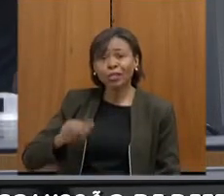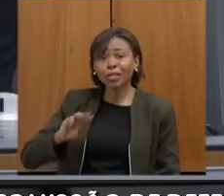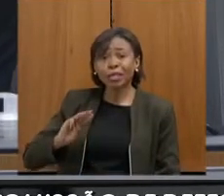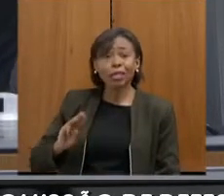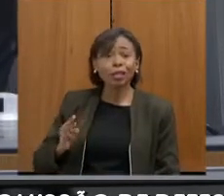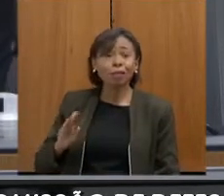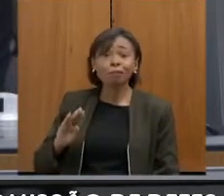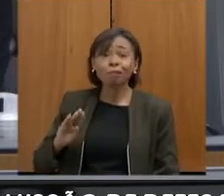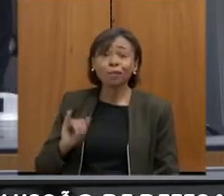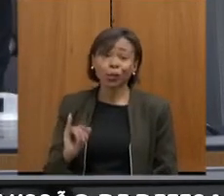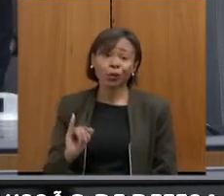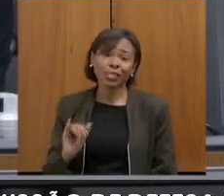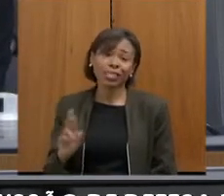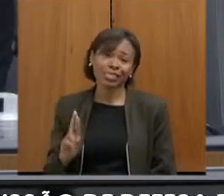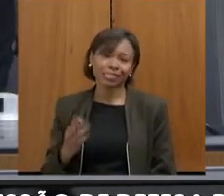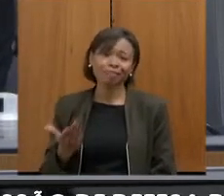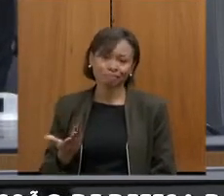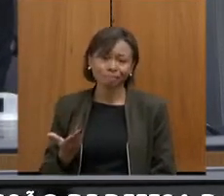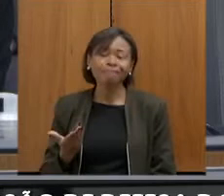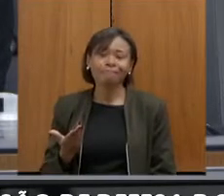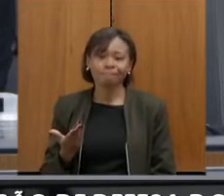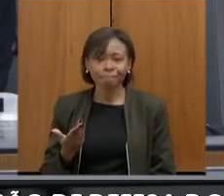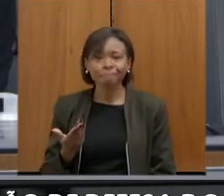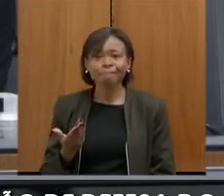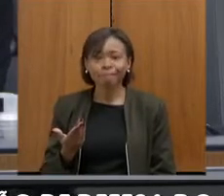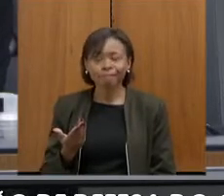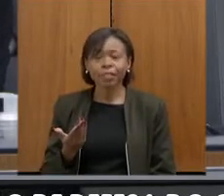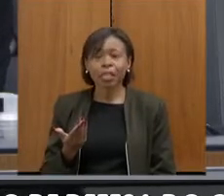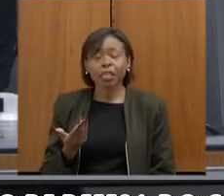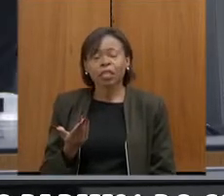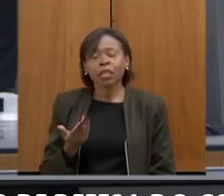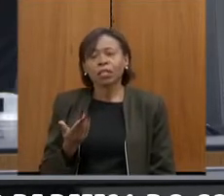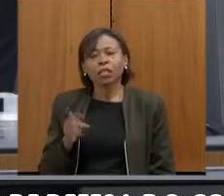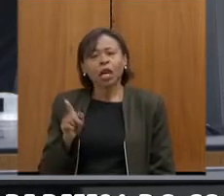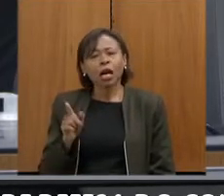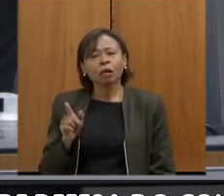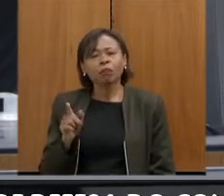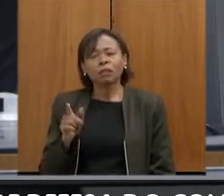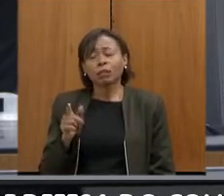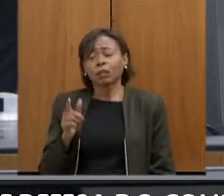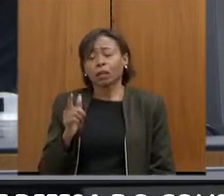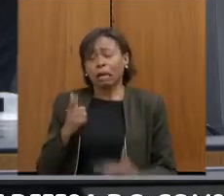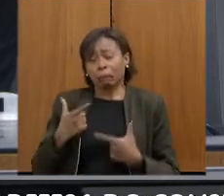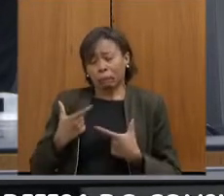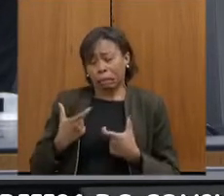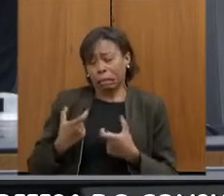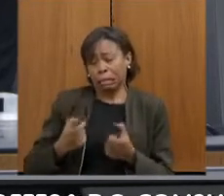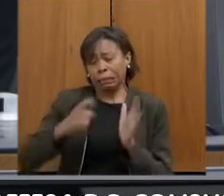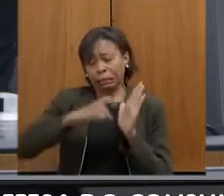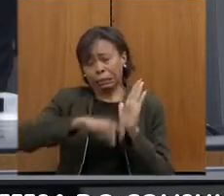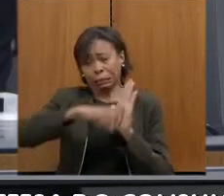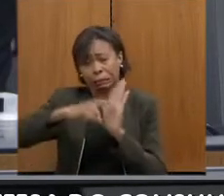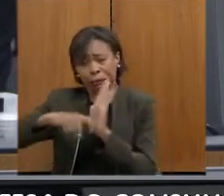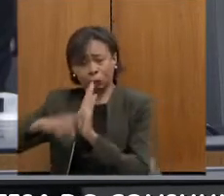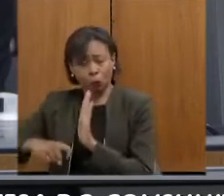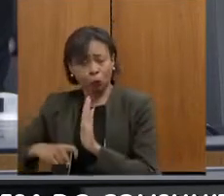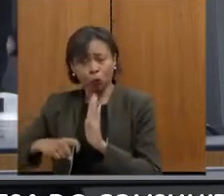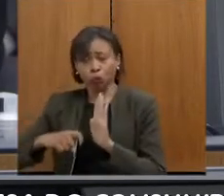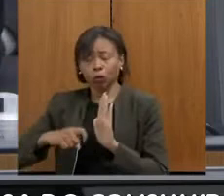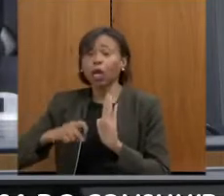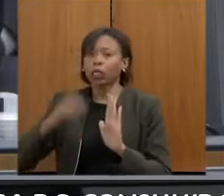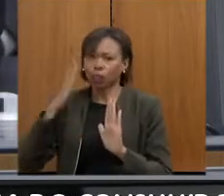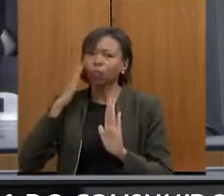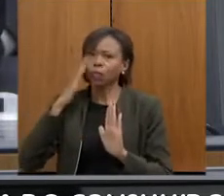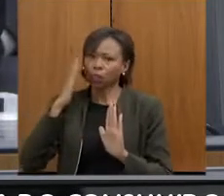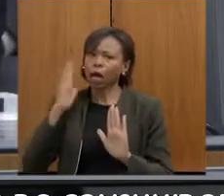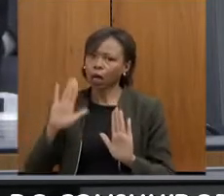esse é que eu, quando a gente vai discutir, a questão da guerra fiscal, a gente sabe que muito desse valor que